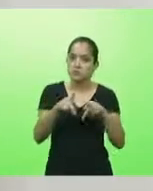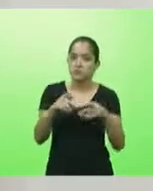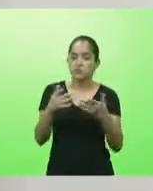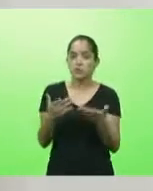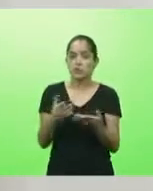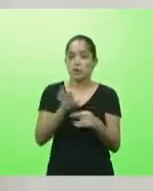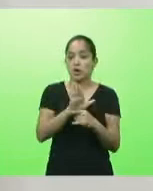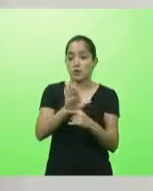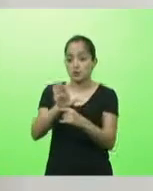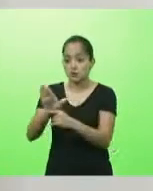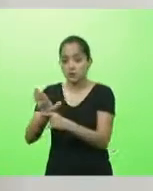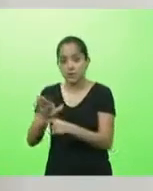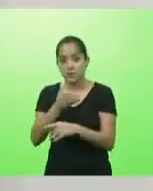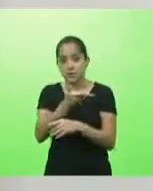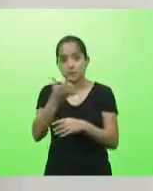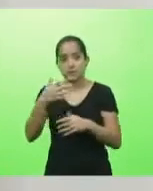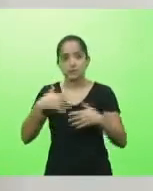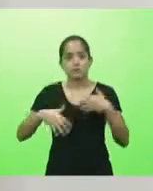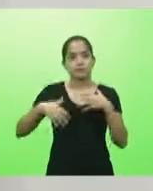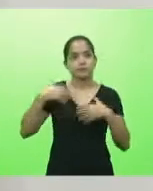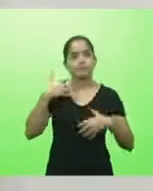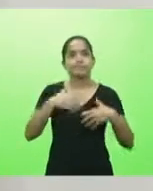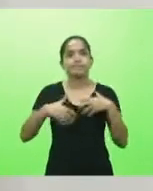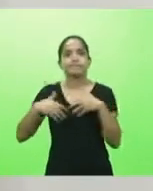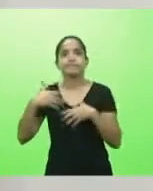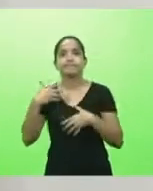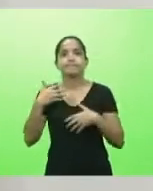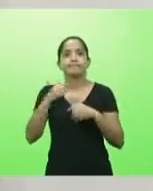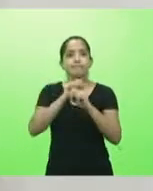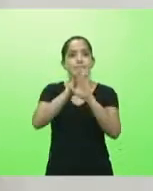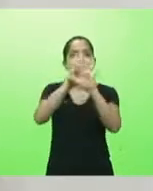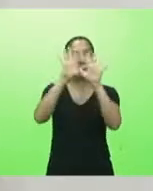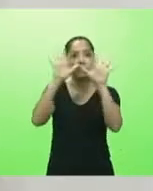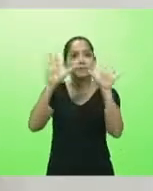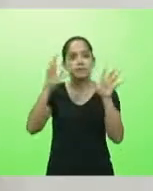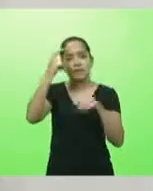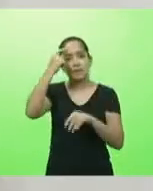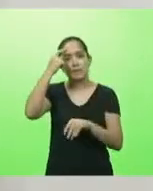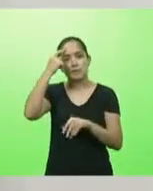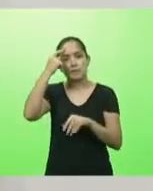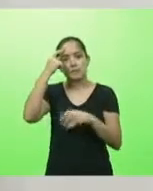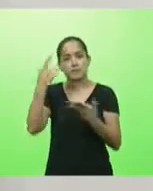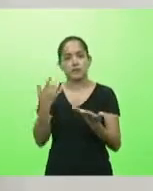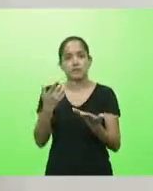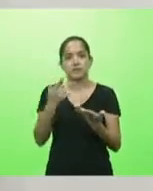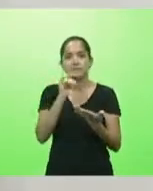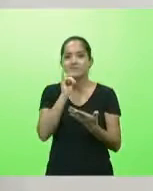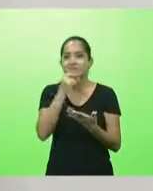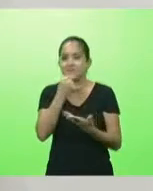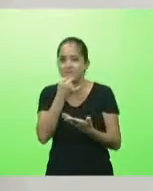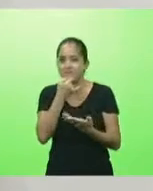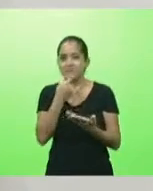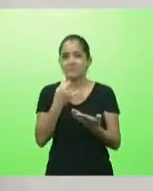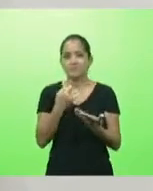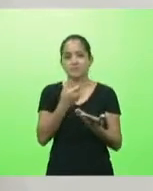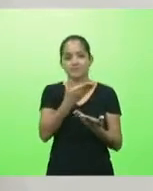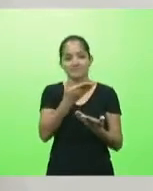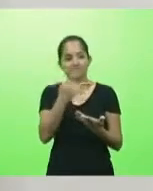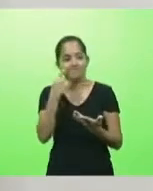ajudar essas pessoas que estão desesperadas a ir para a luz. É muito triste ouvir um empresário falar em tirar a própria vida.